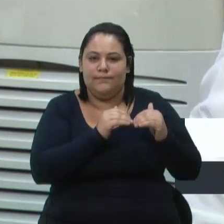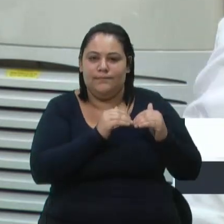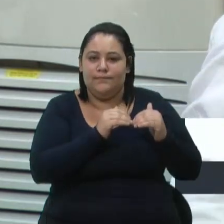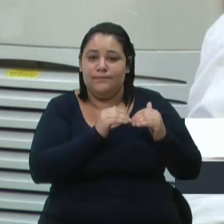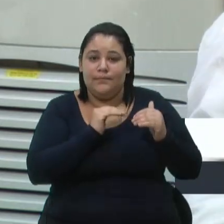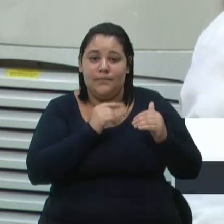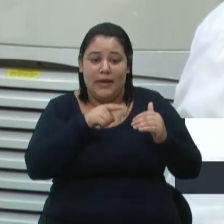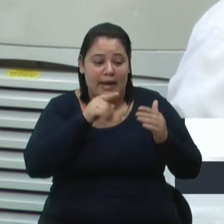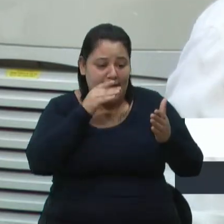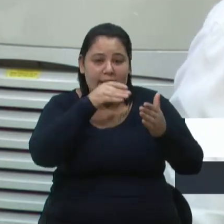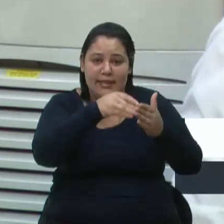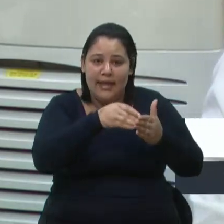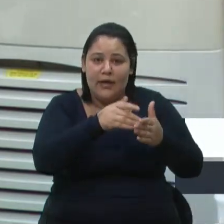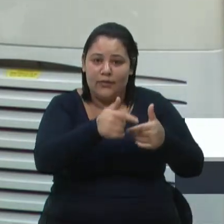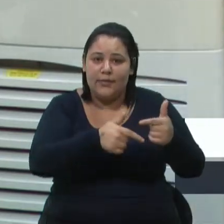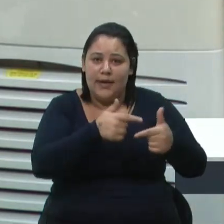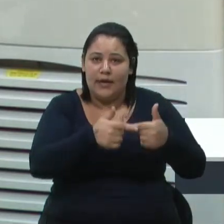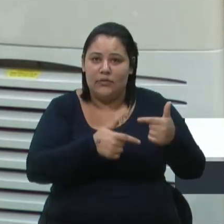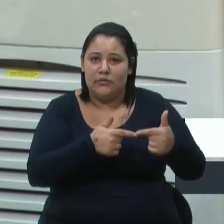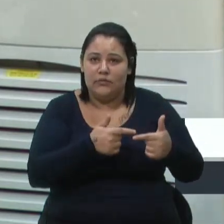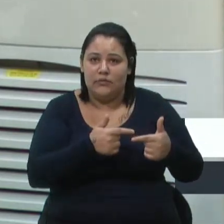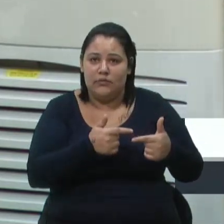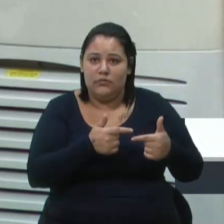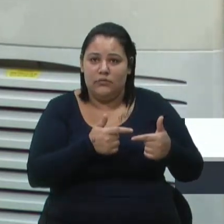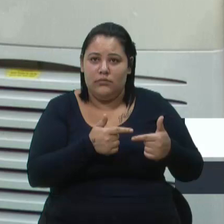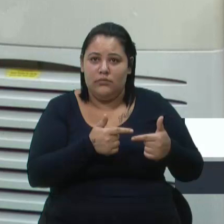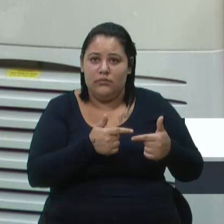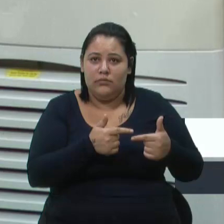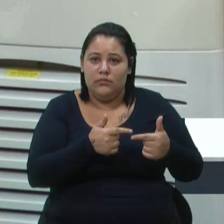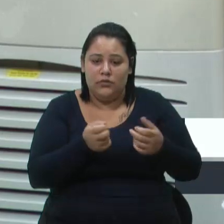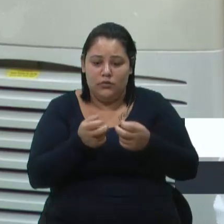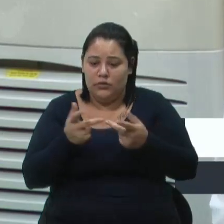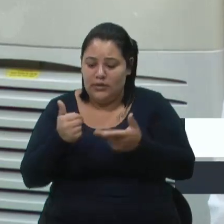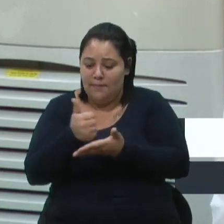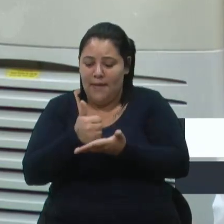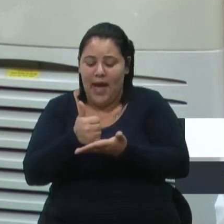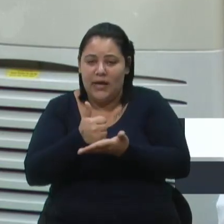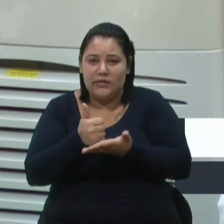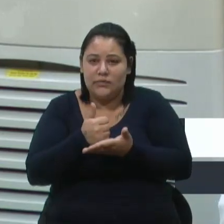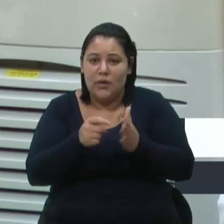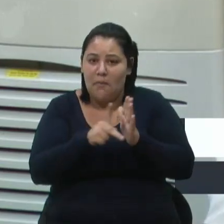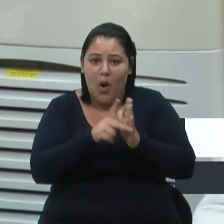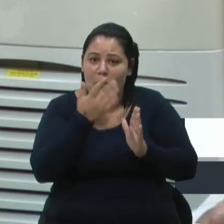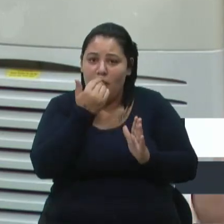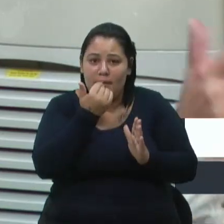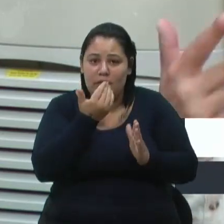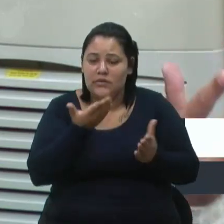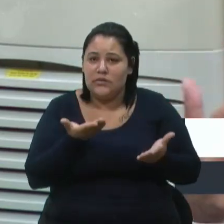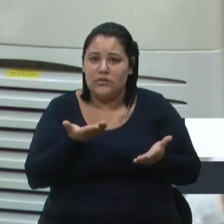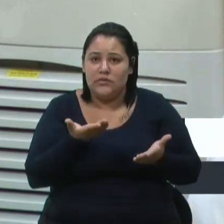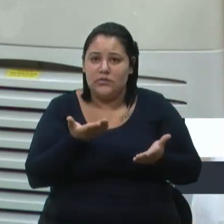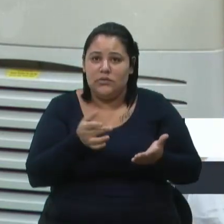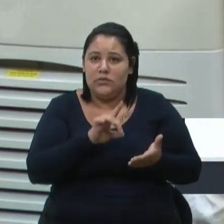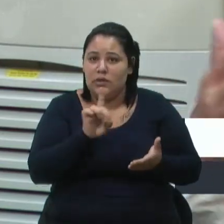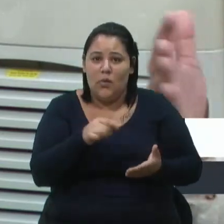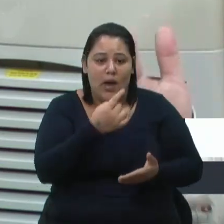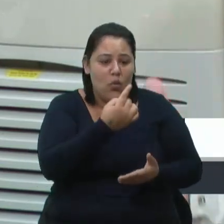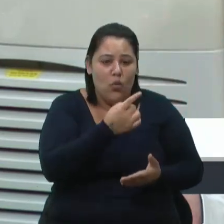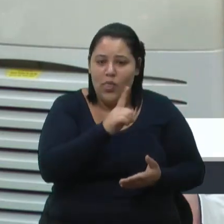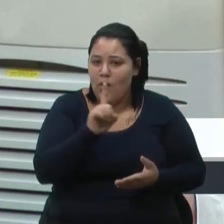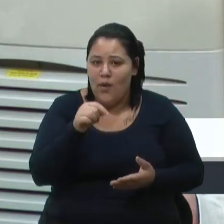escola, e questões básicas como a sua alimentação. Não é um e não é dois, são